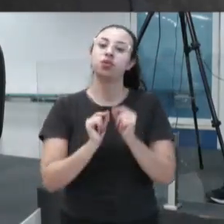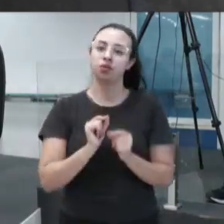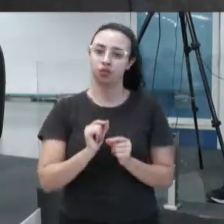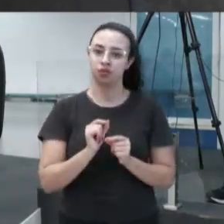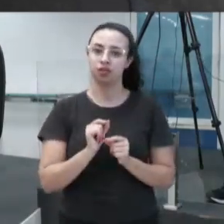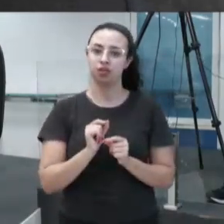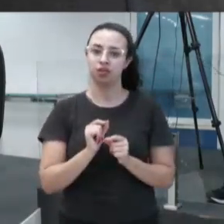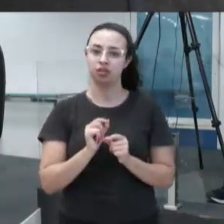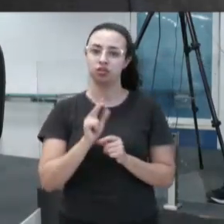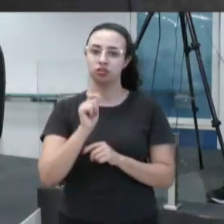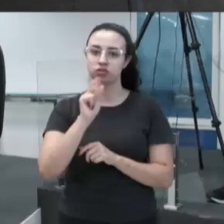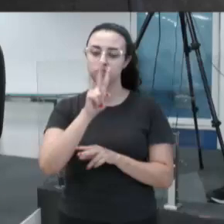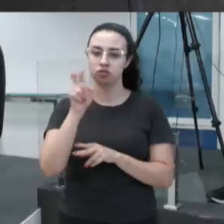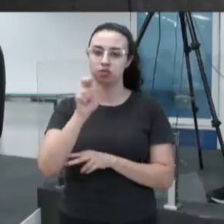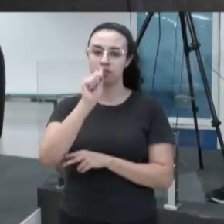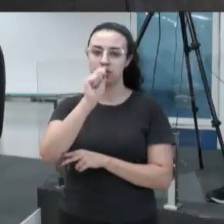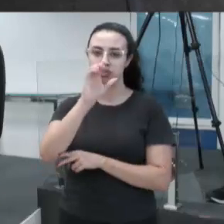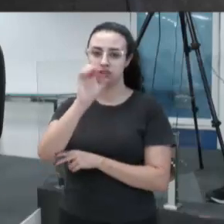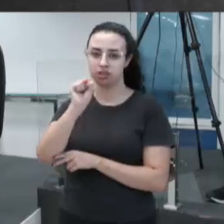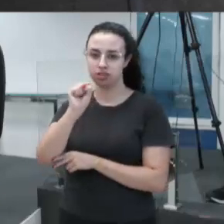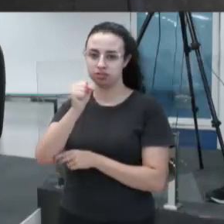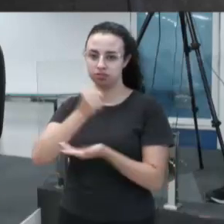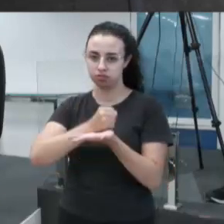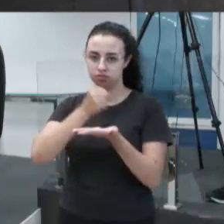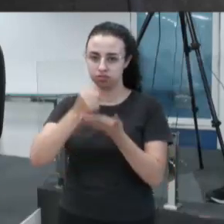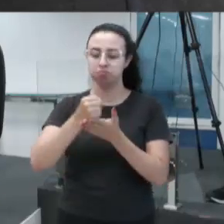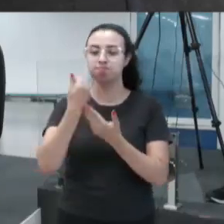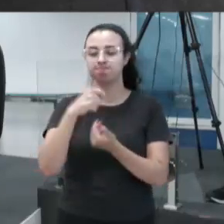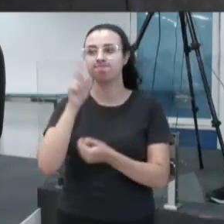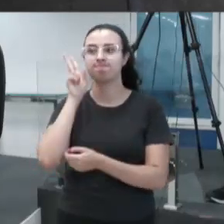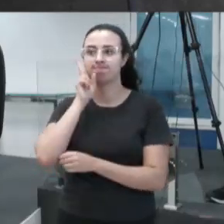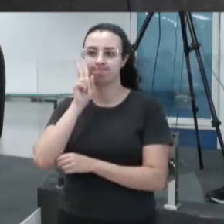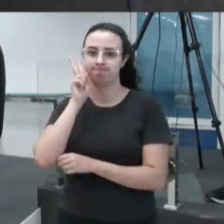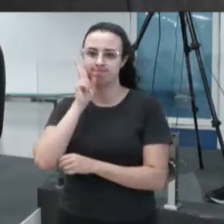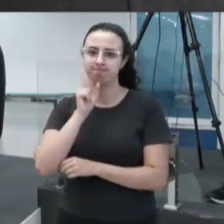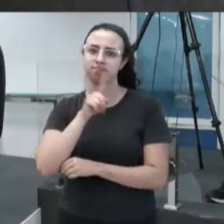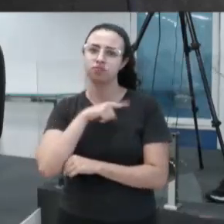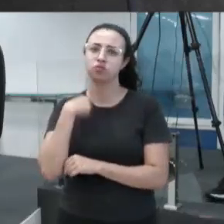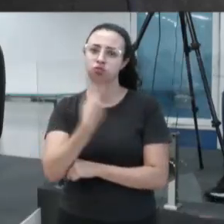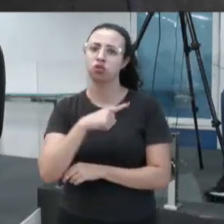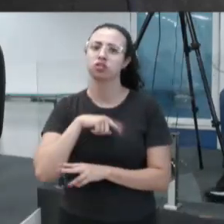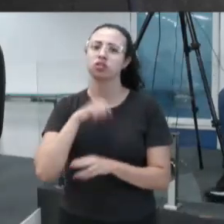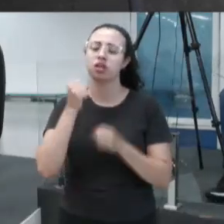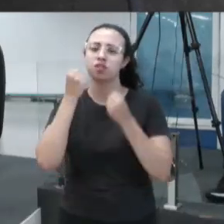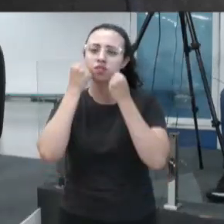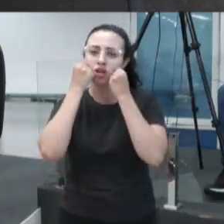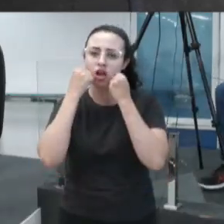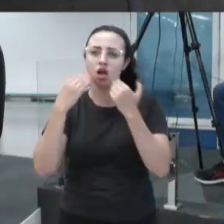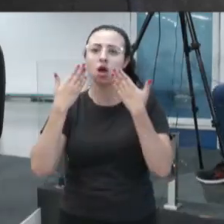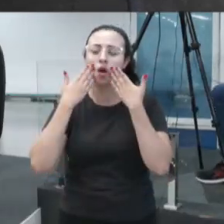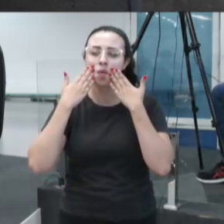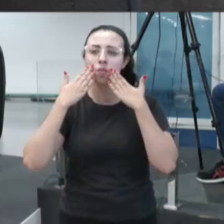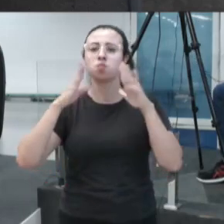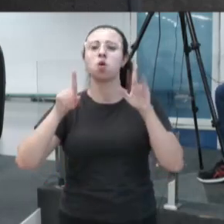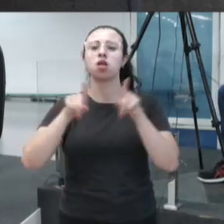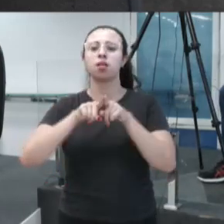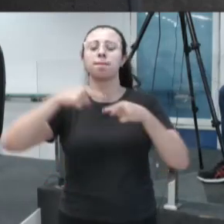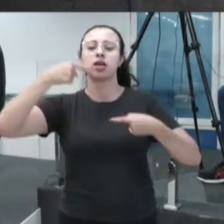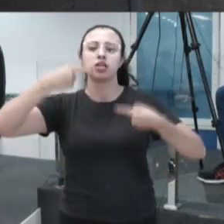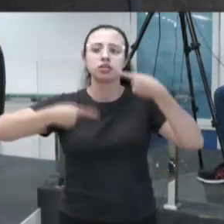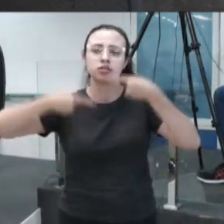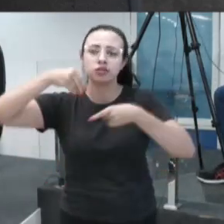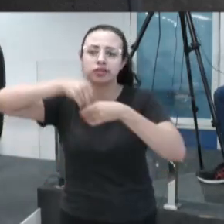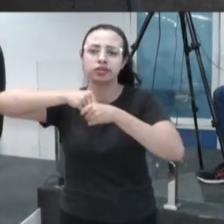os ACS contratados. Vale lembrar aqui na casa que nós promovemos audiência pública, discutimos dentro das